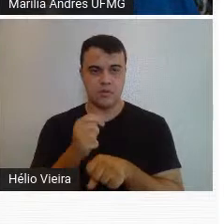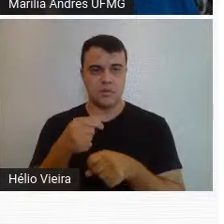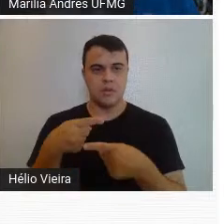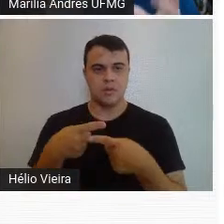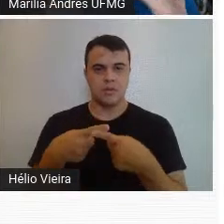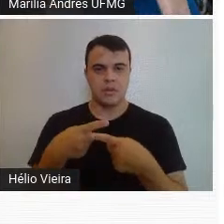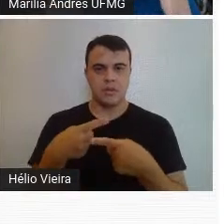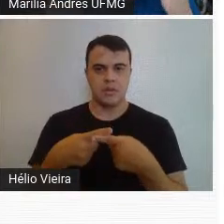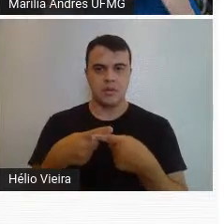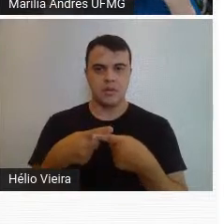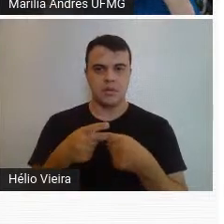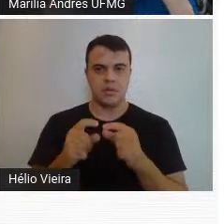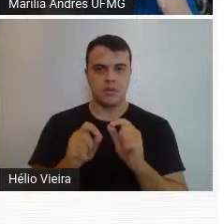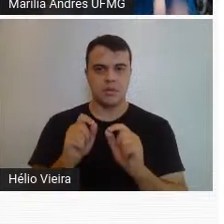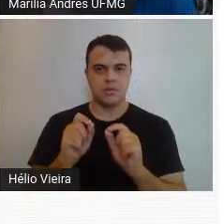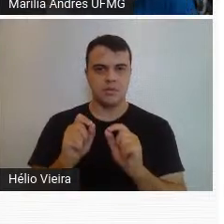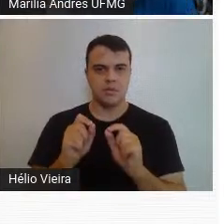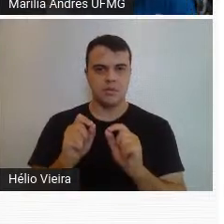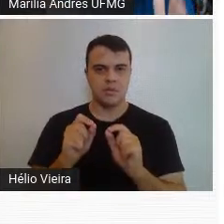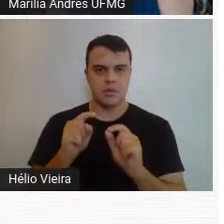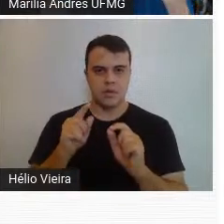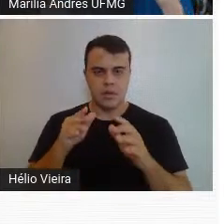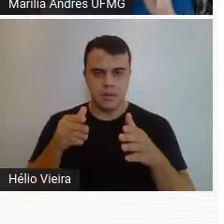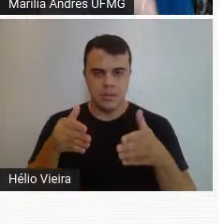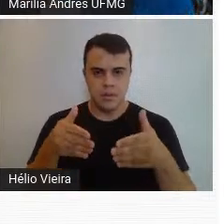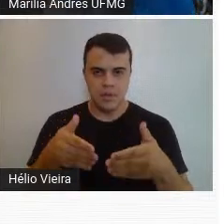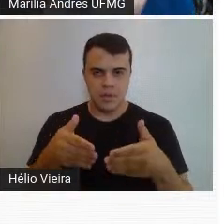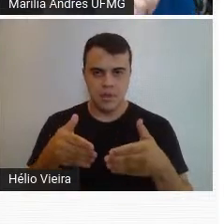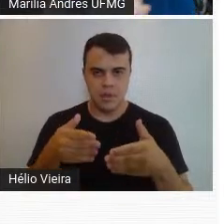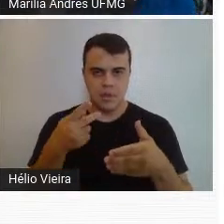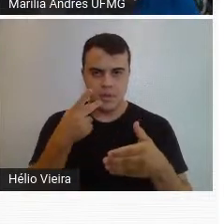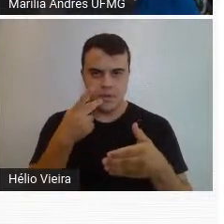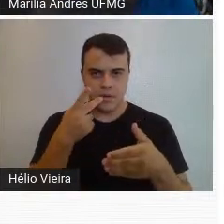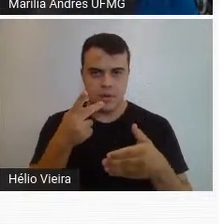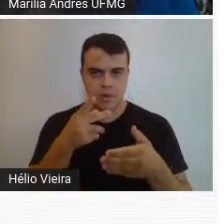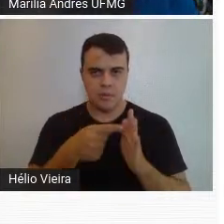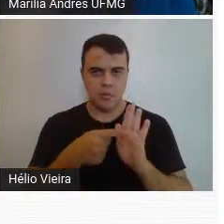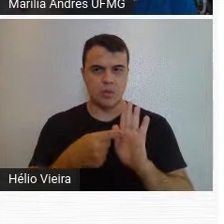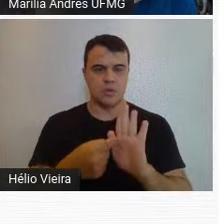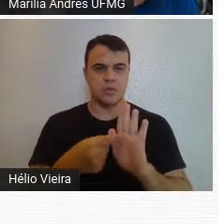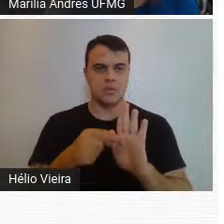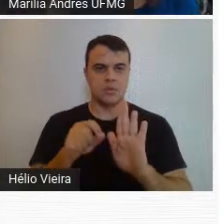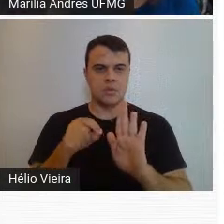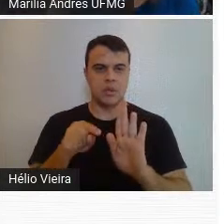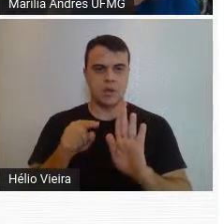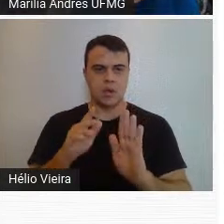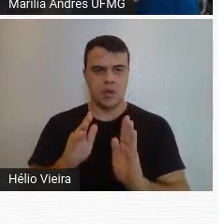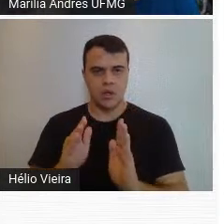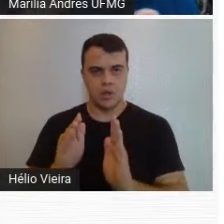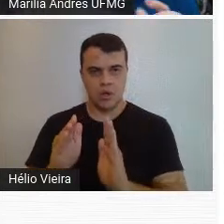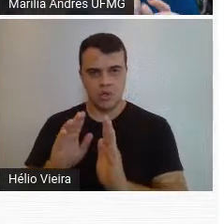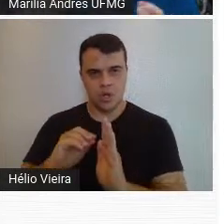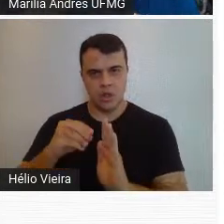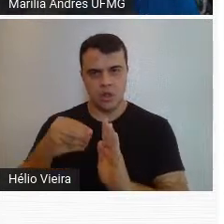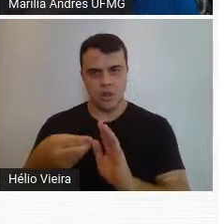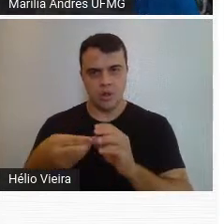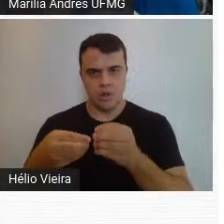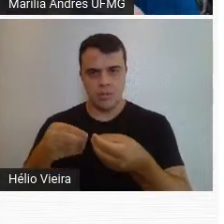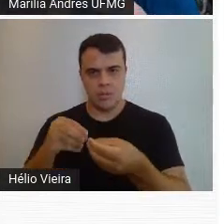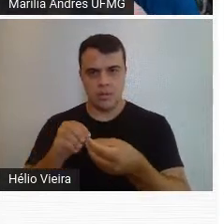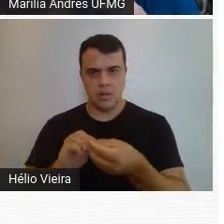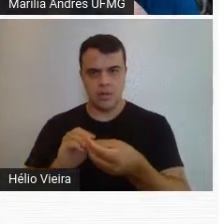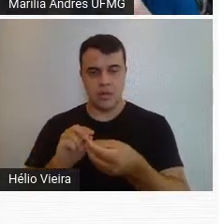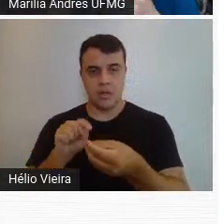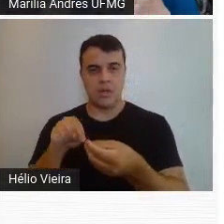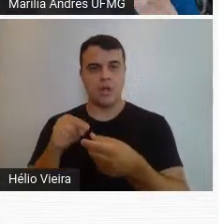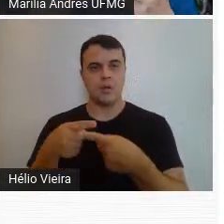do Amilka dentro dessa linha construtiva, mostrando o corte e a dobra. É justamente a